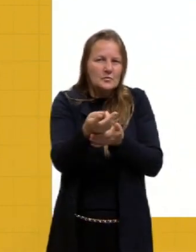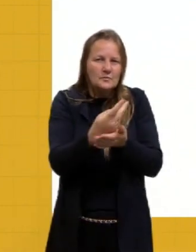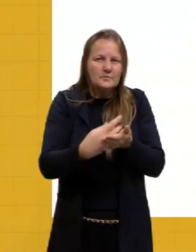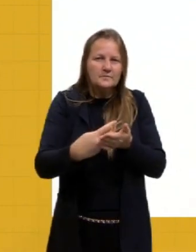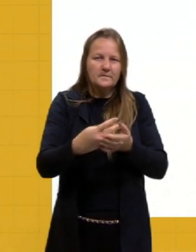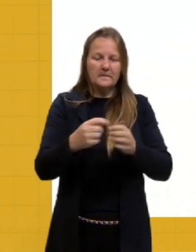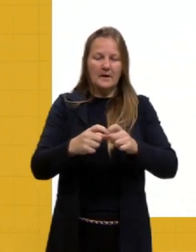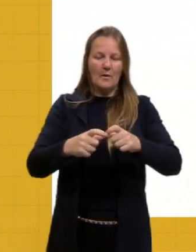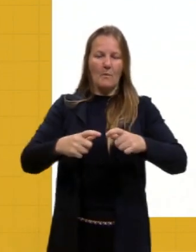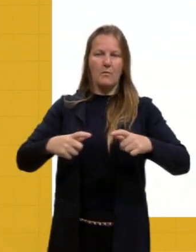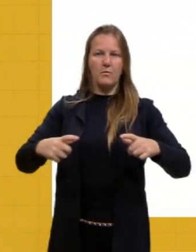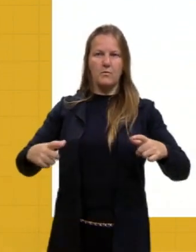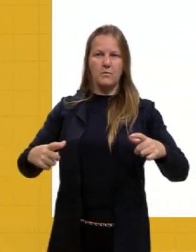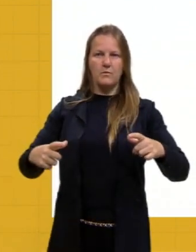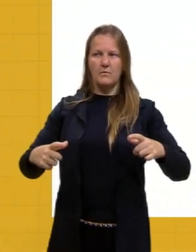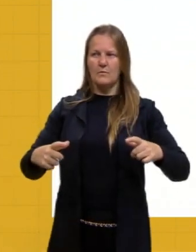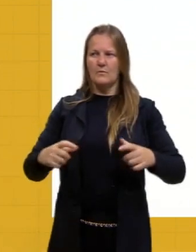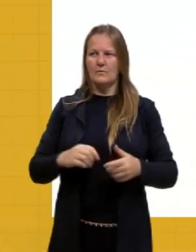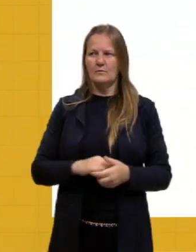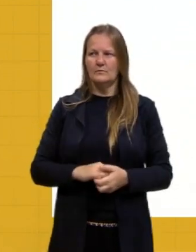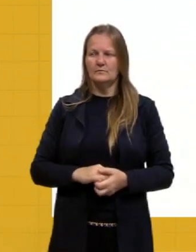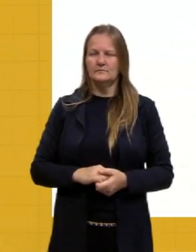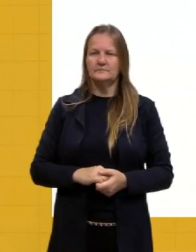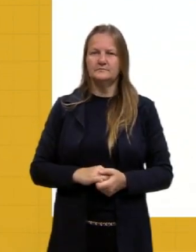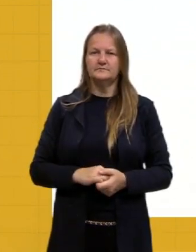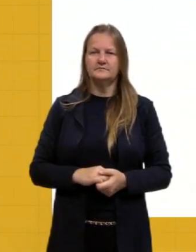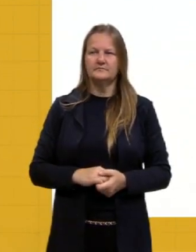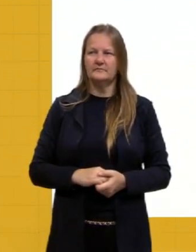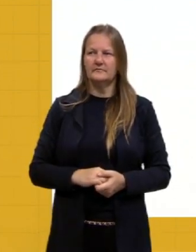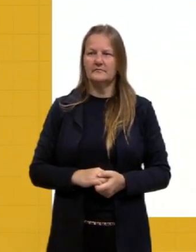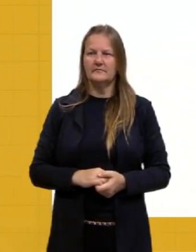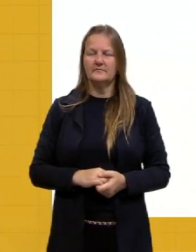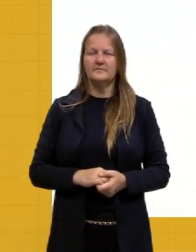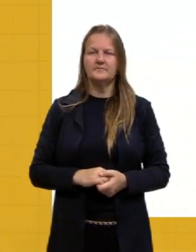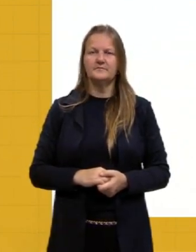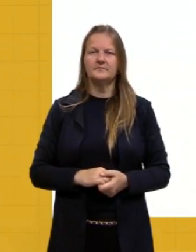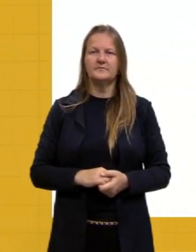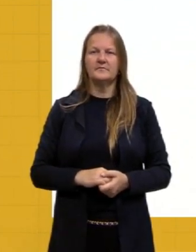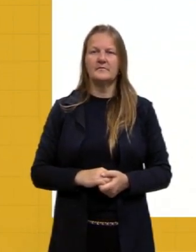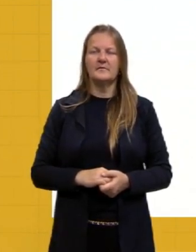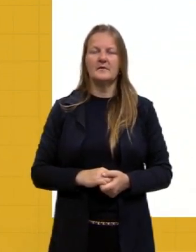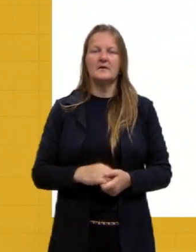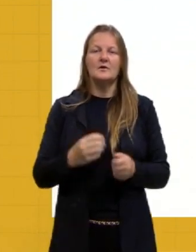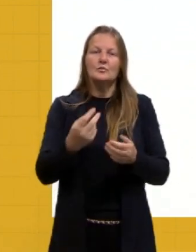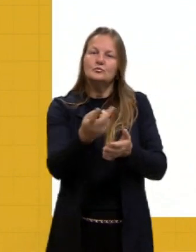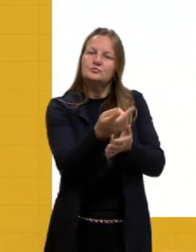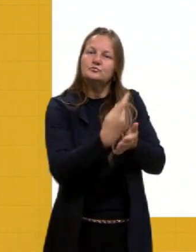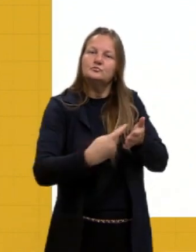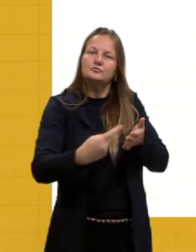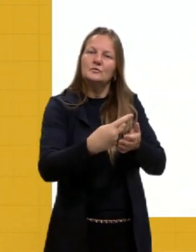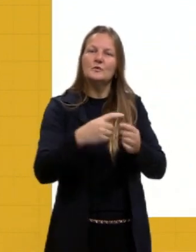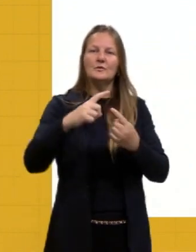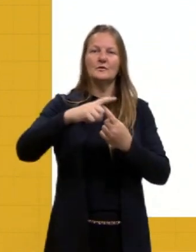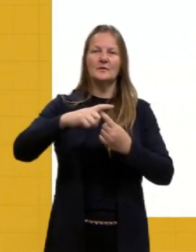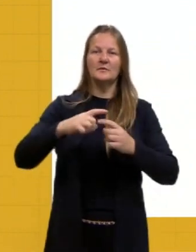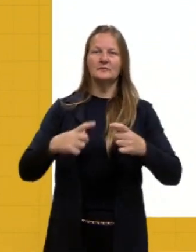manter o tamanho, certo? De forma um pouco aquela forma, mas ele mantém o tamanho. Se a gente pegar,